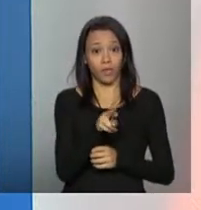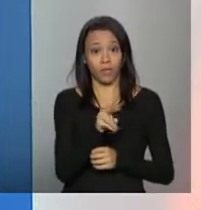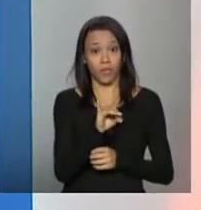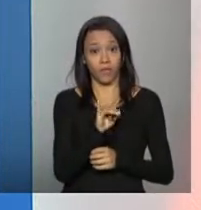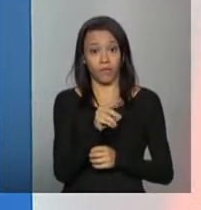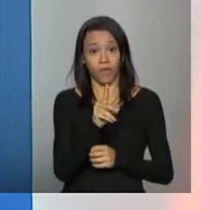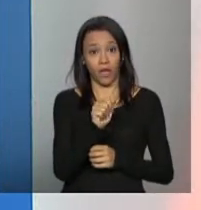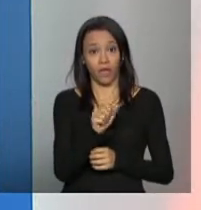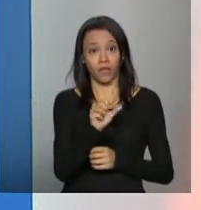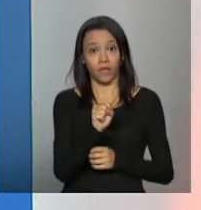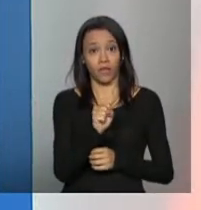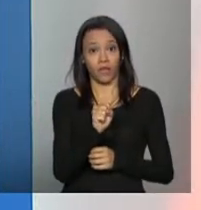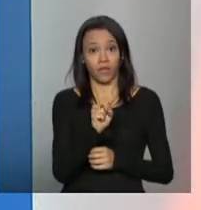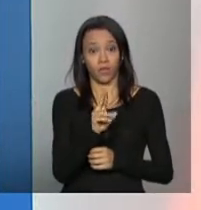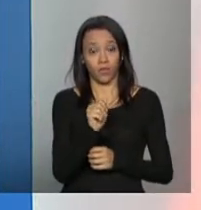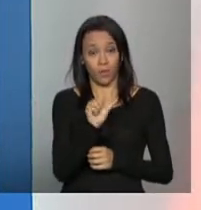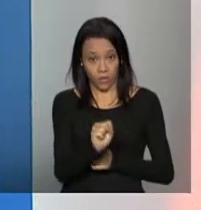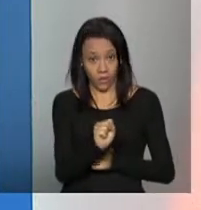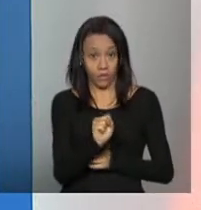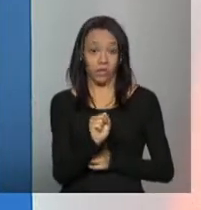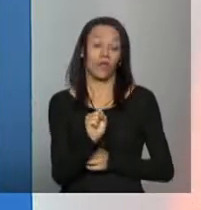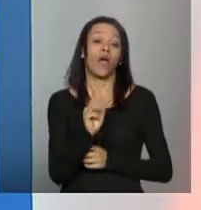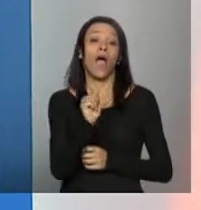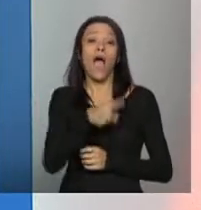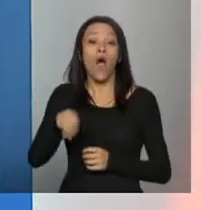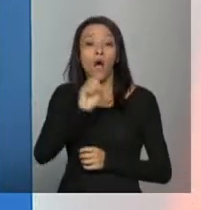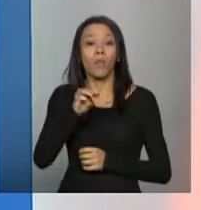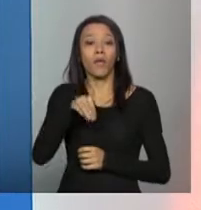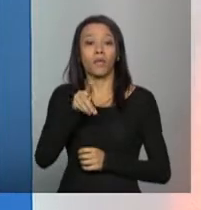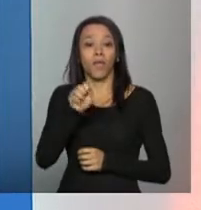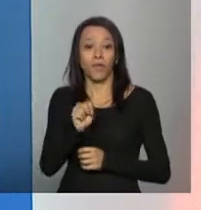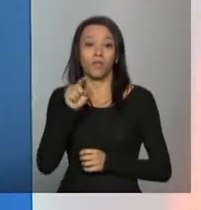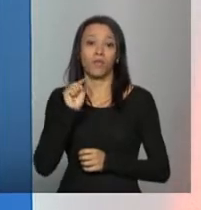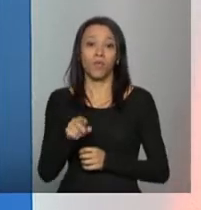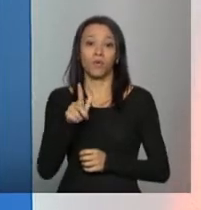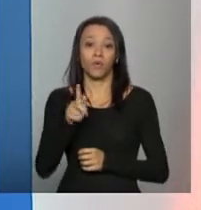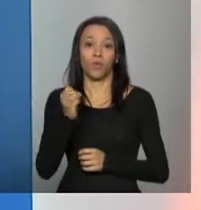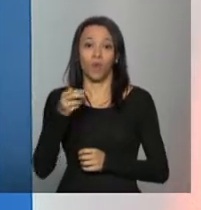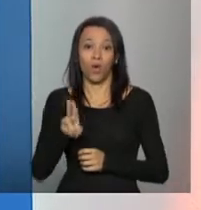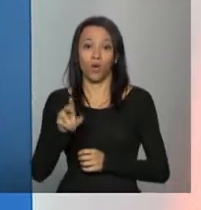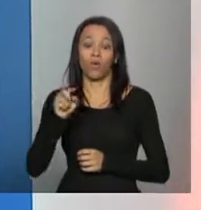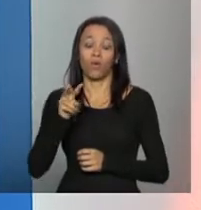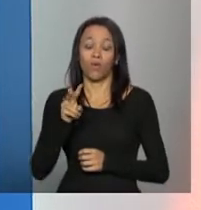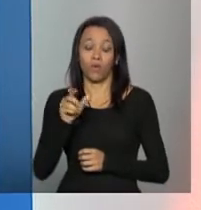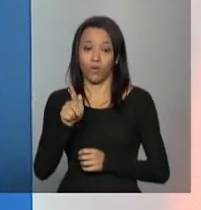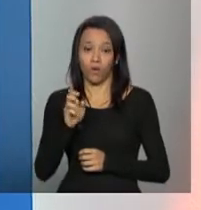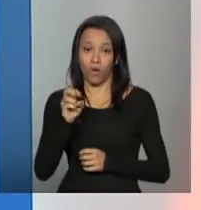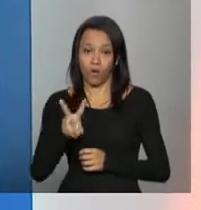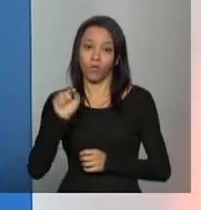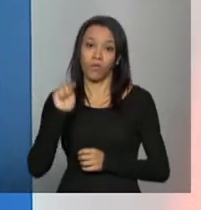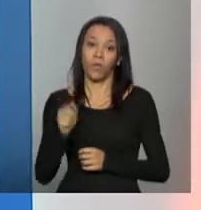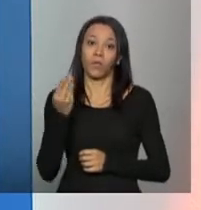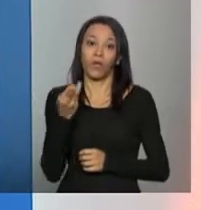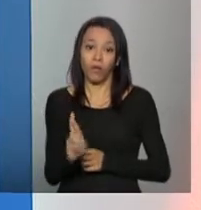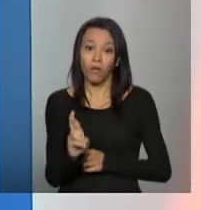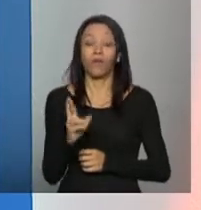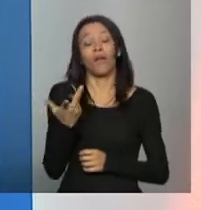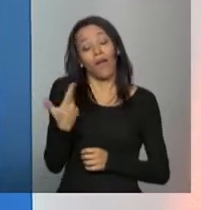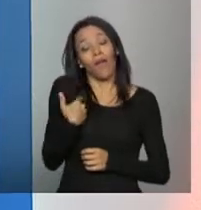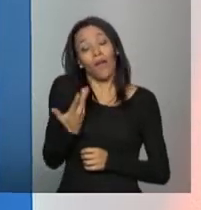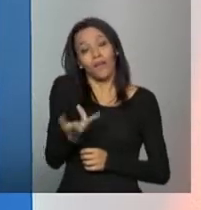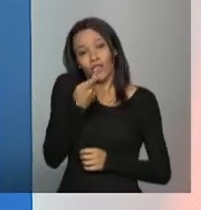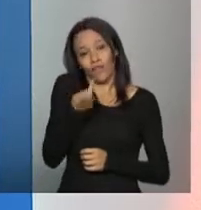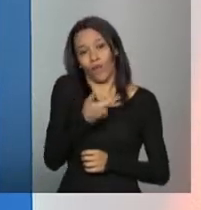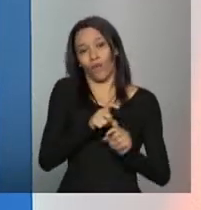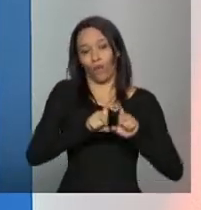redeprivadasuas, tudo junto, redeprivadasuas, arroba mds.gov.br e é isso que a Carla falou, a gente está ali, a